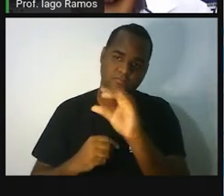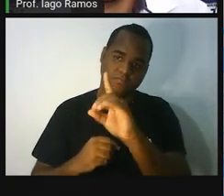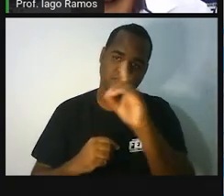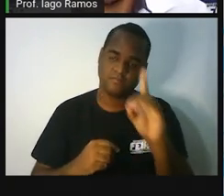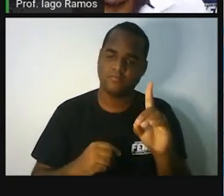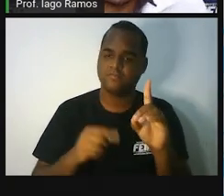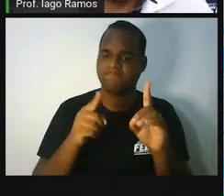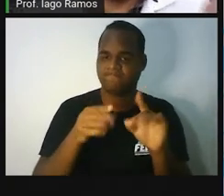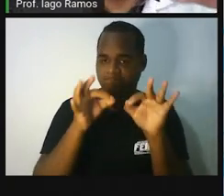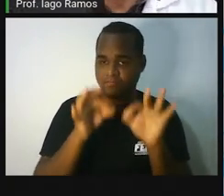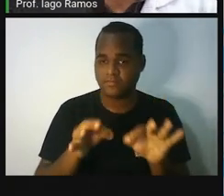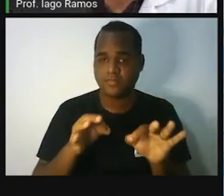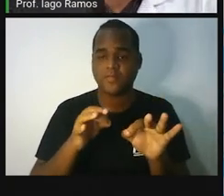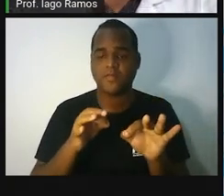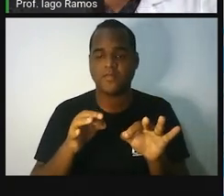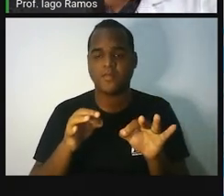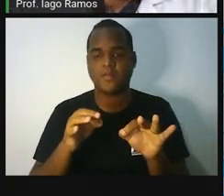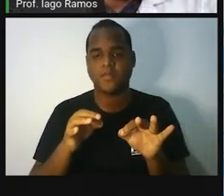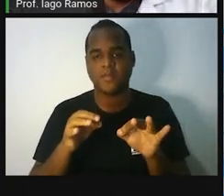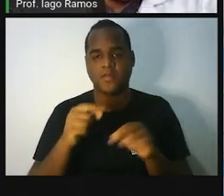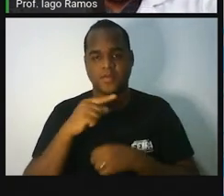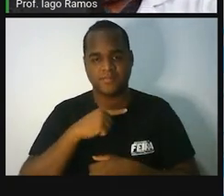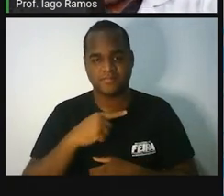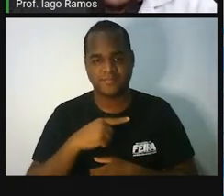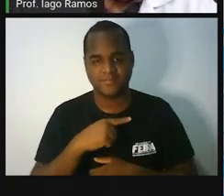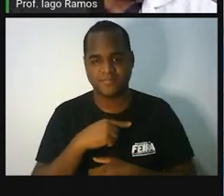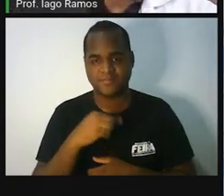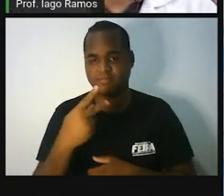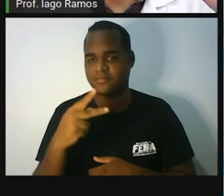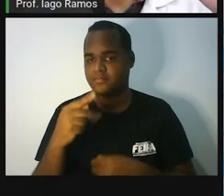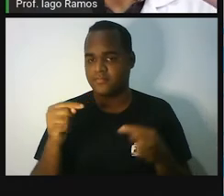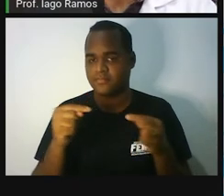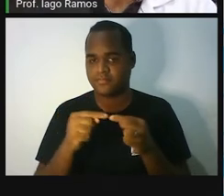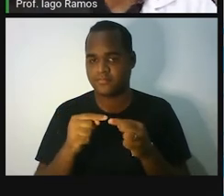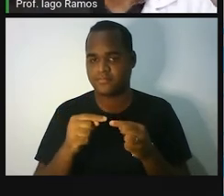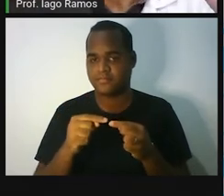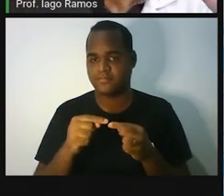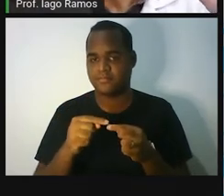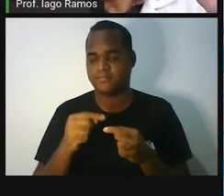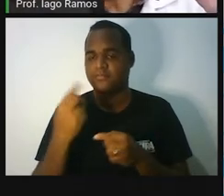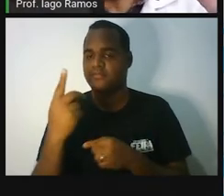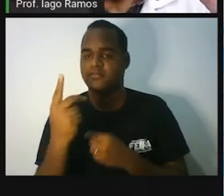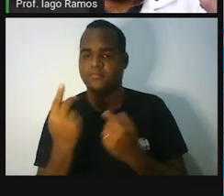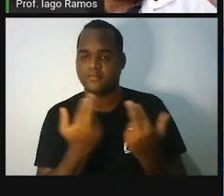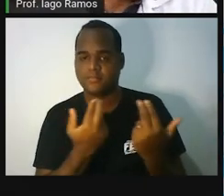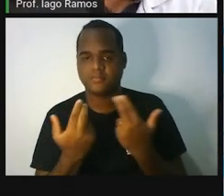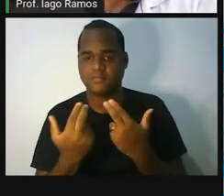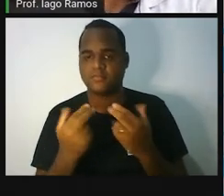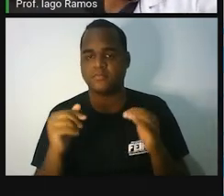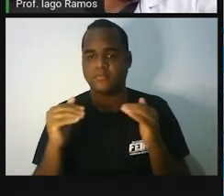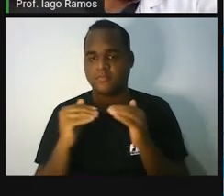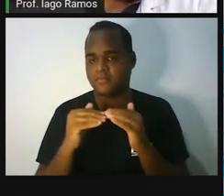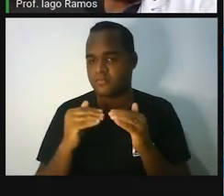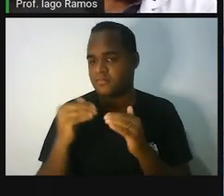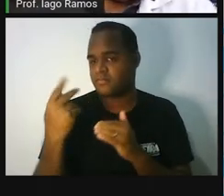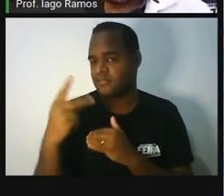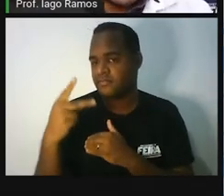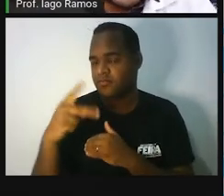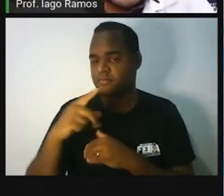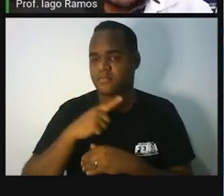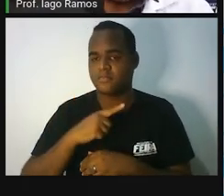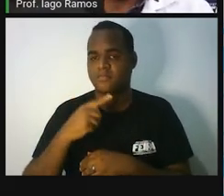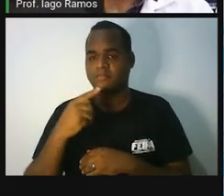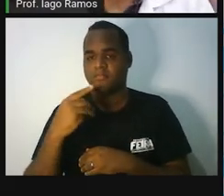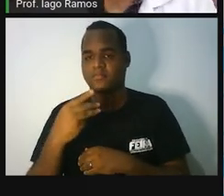necessário. Se você tem um número igual ao outro, e de um lado você somou